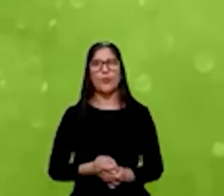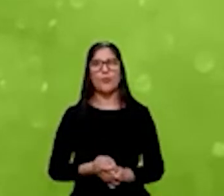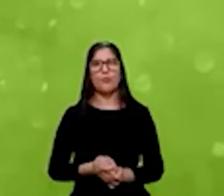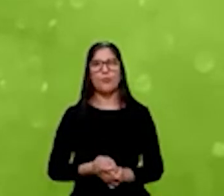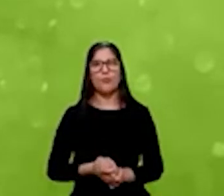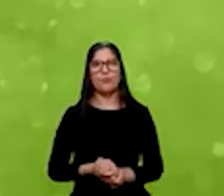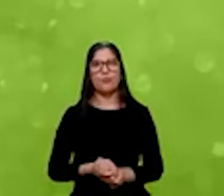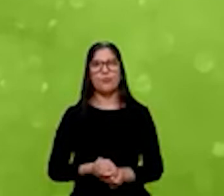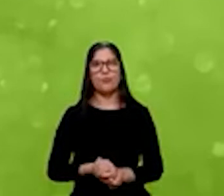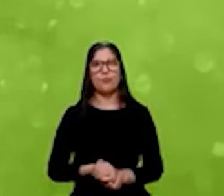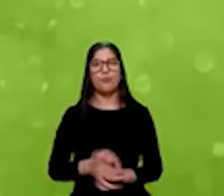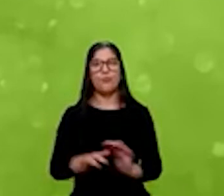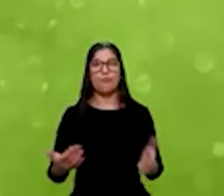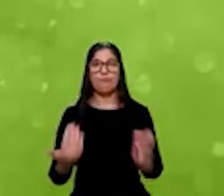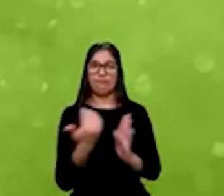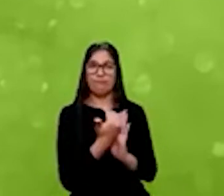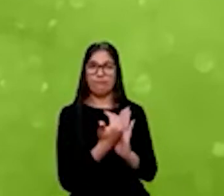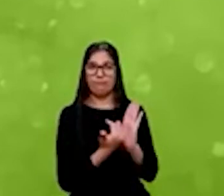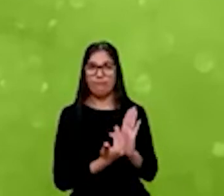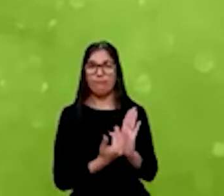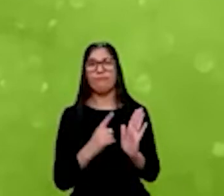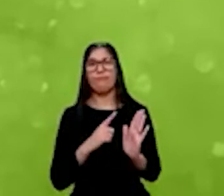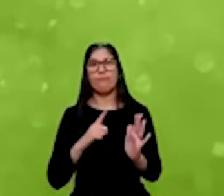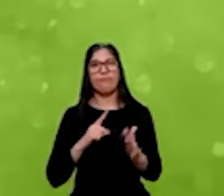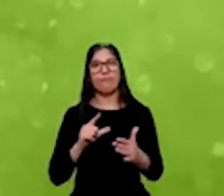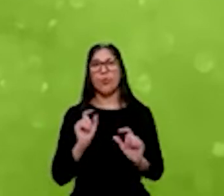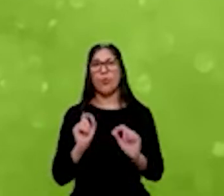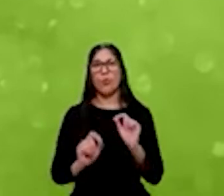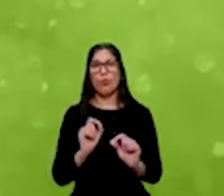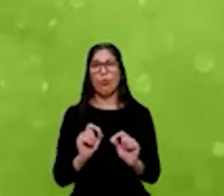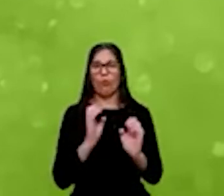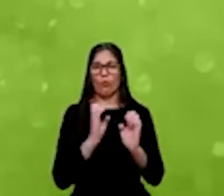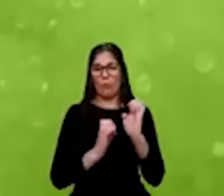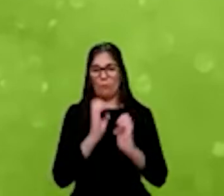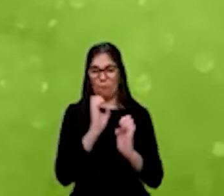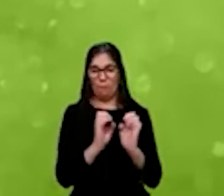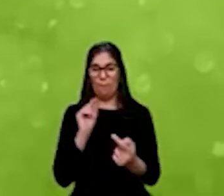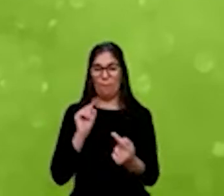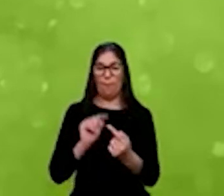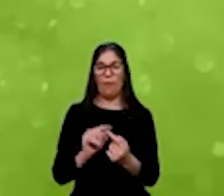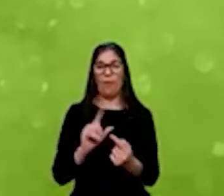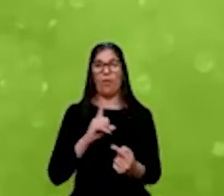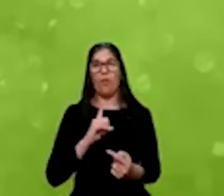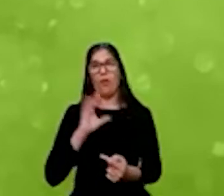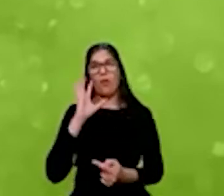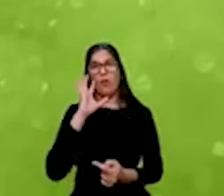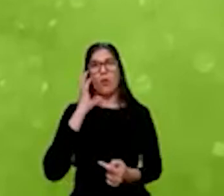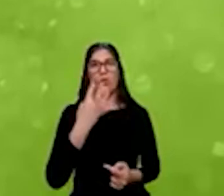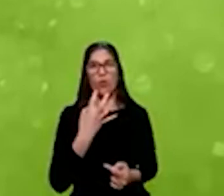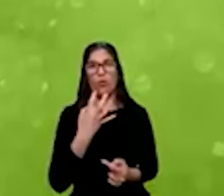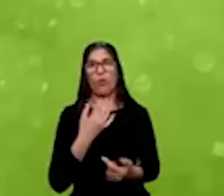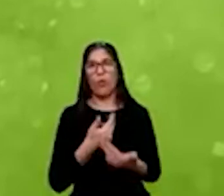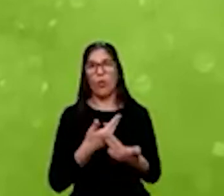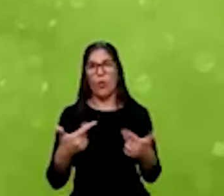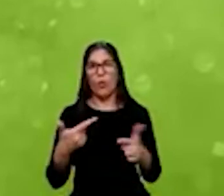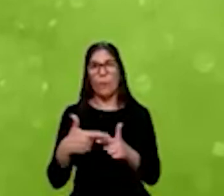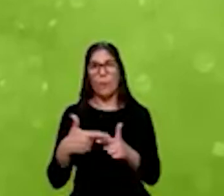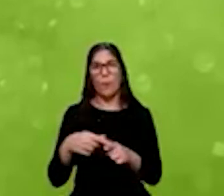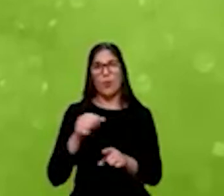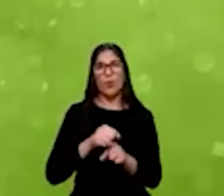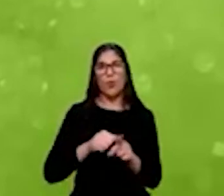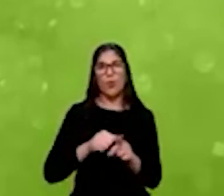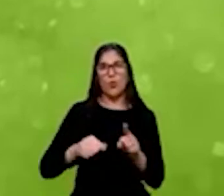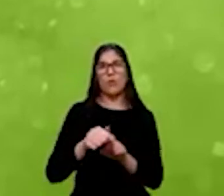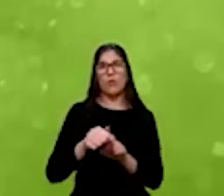O programa, né? Então, ele endereça empresas que tenham soluções para resolver um problema social ambiental.